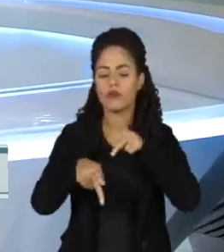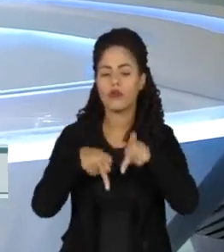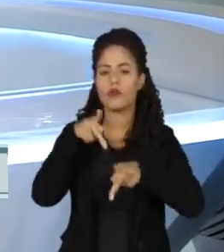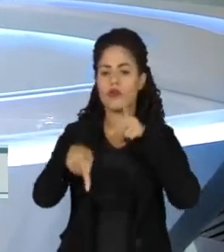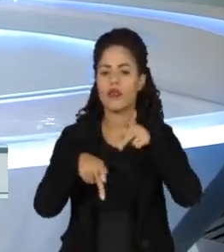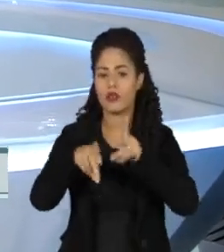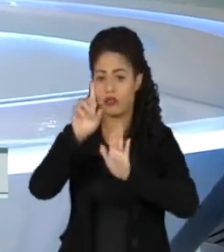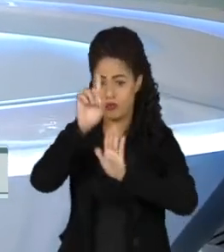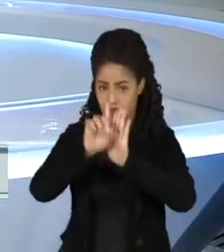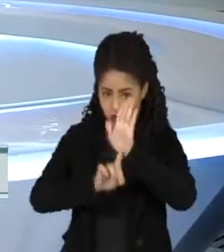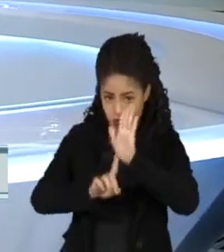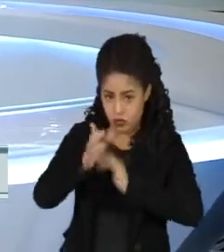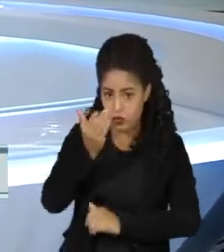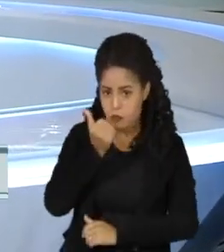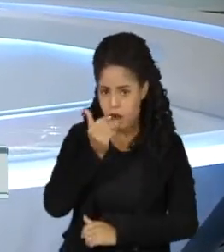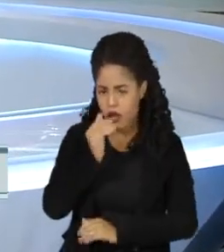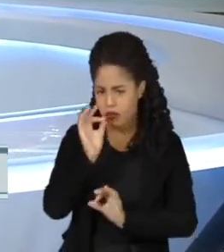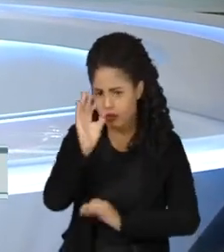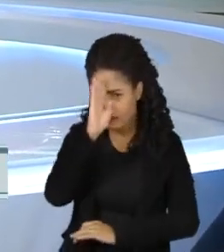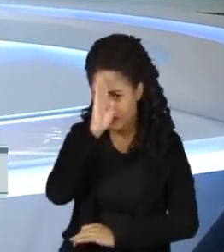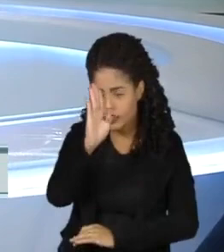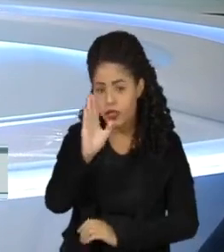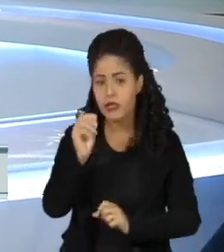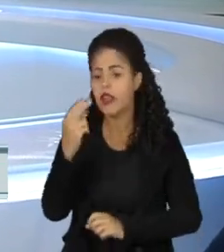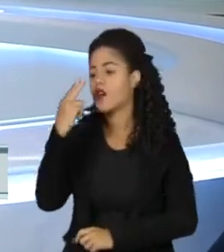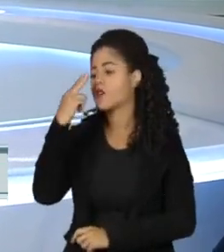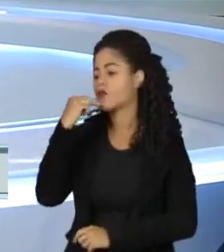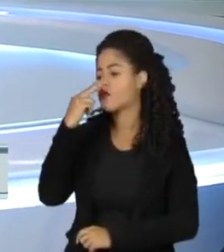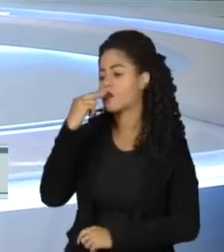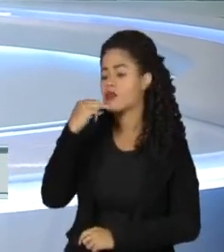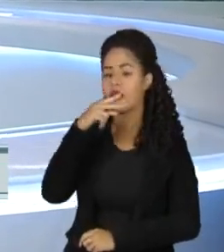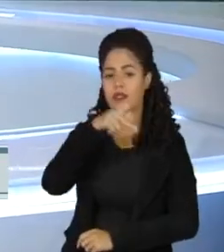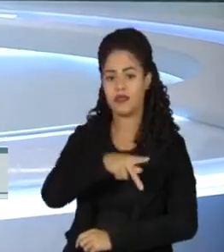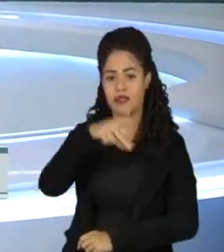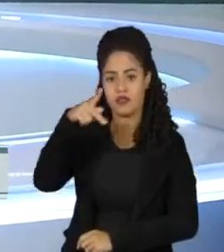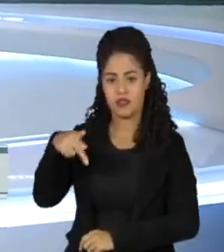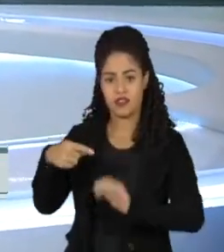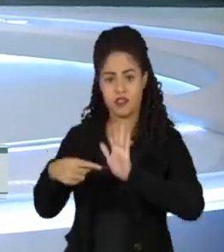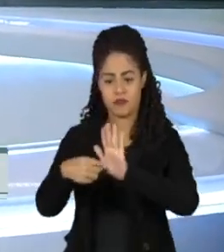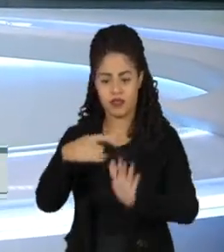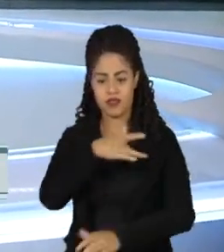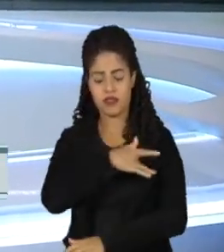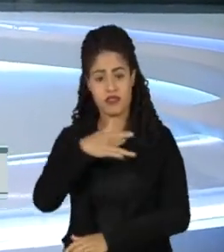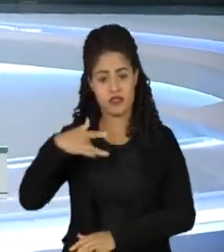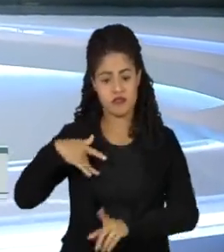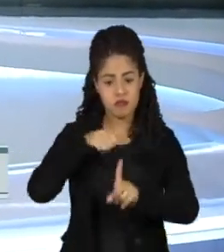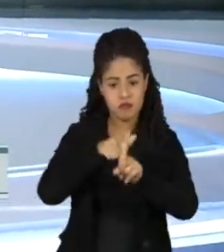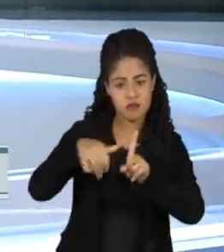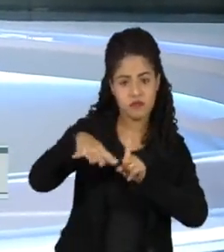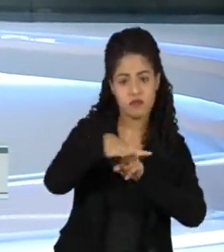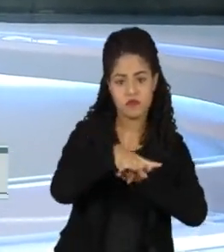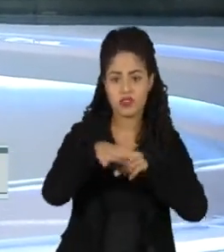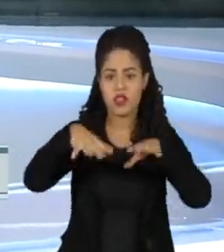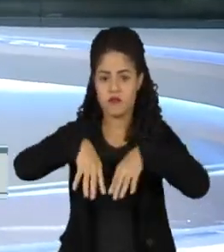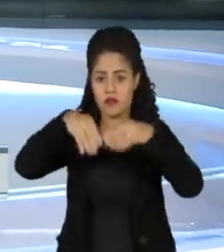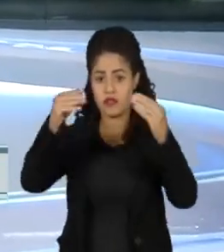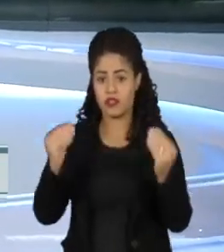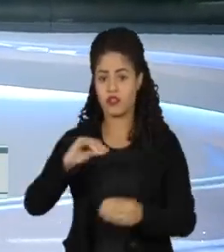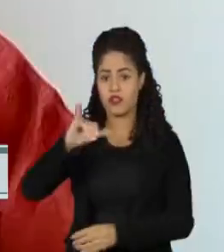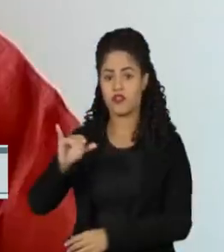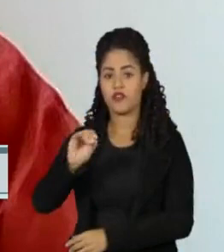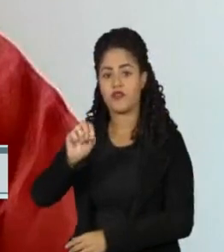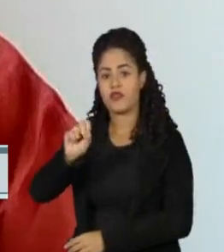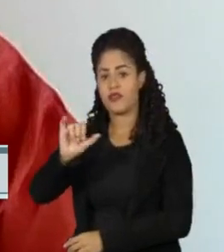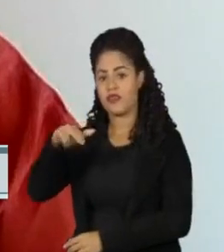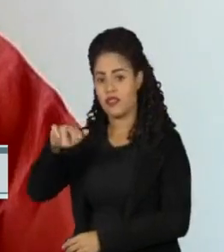básico, o da alimentação, com a nutricionista e professora do Instituto Saúde e Sociedade da Unifesp, Josiane Stelucci.